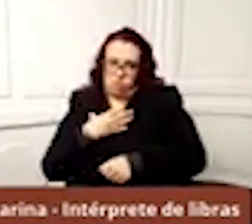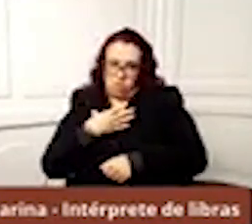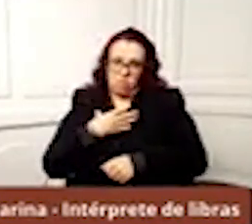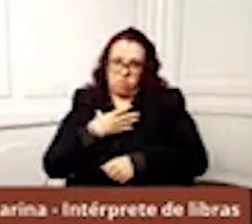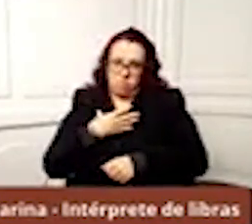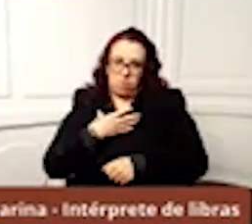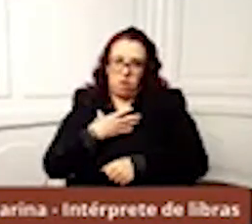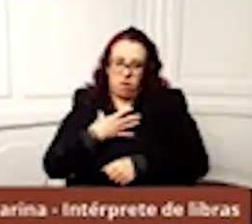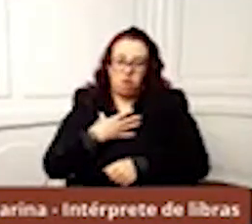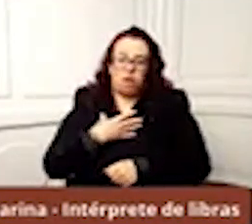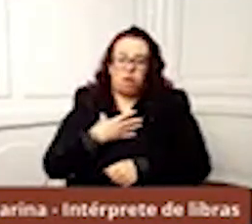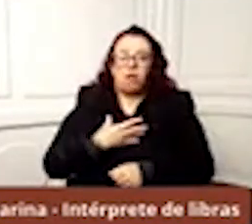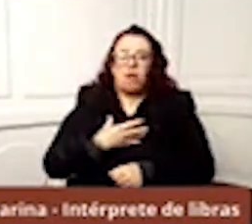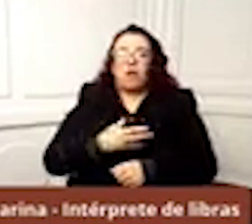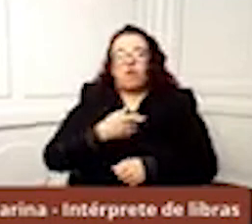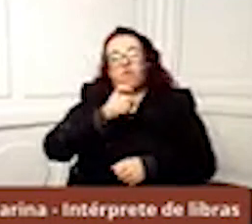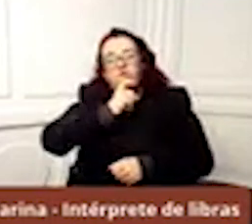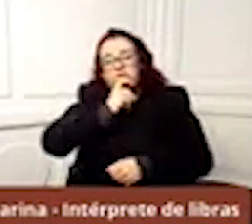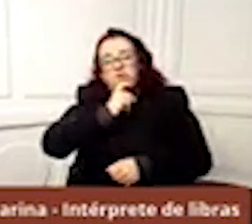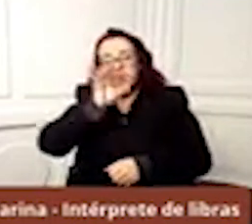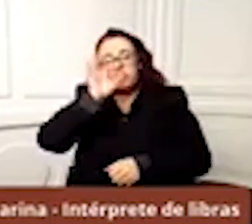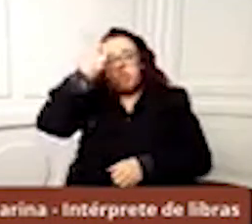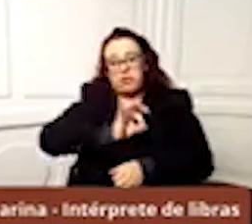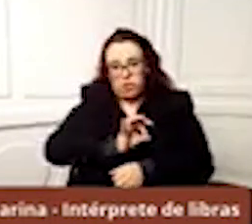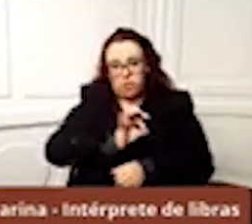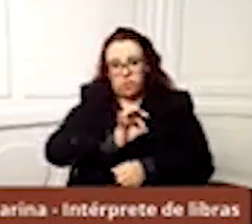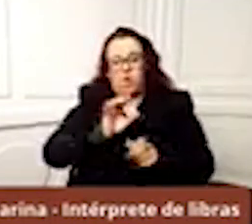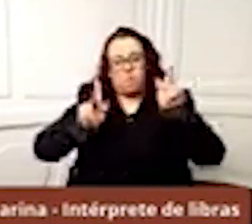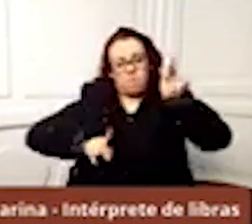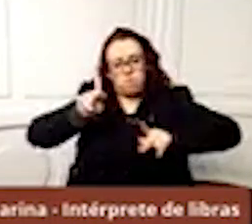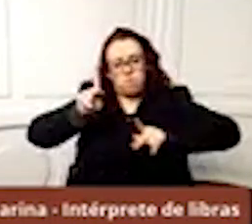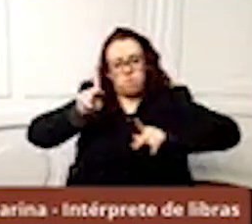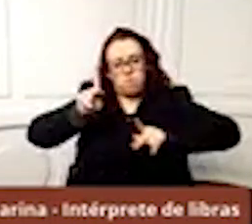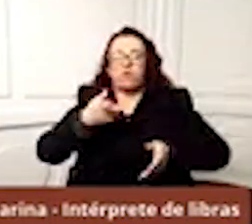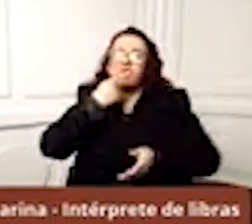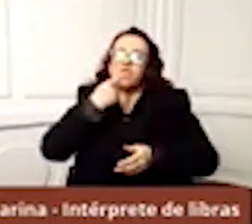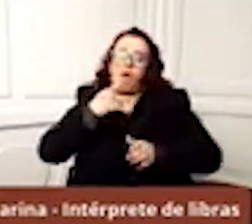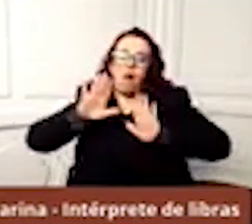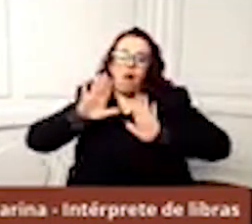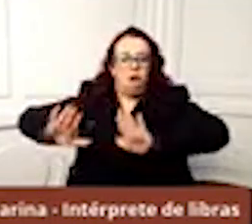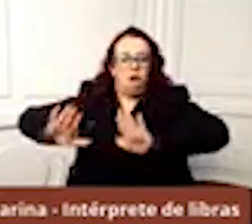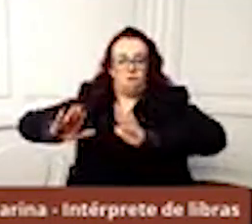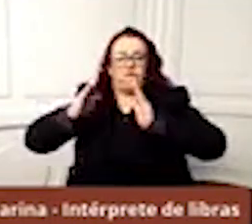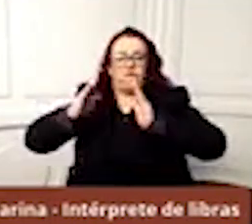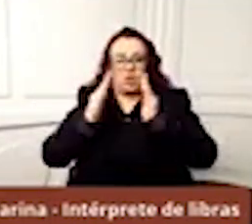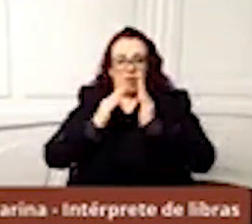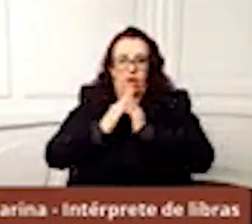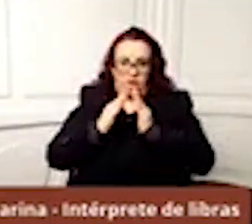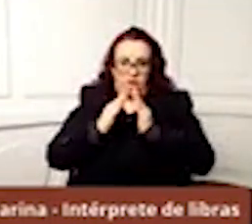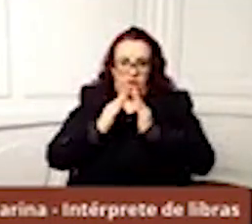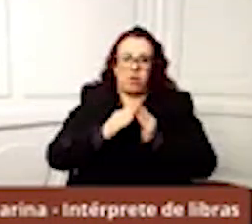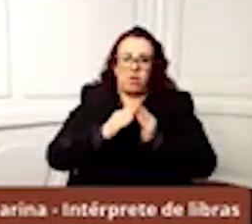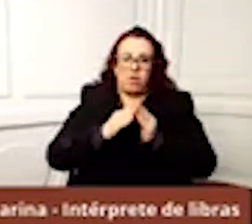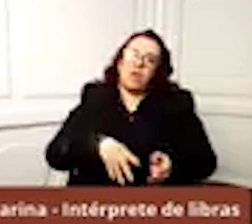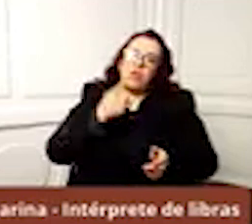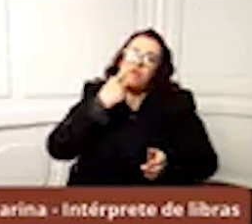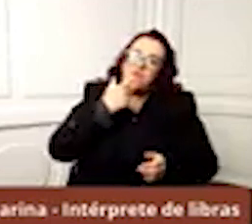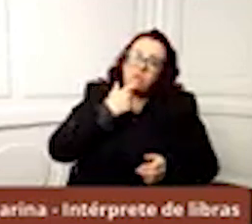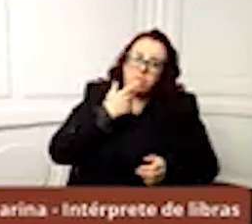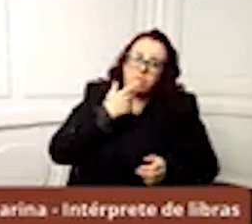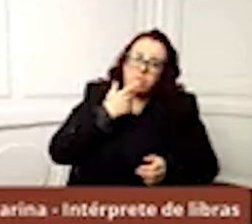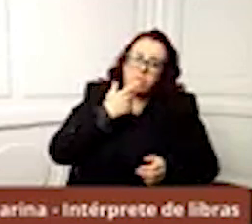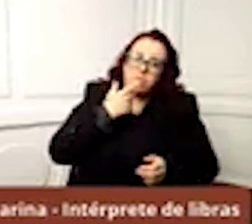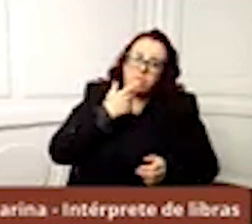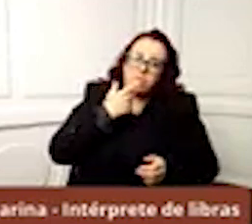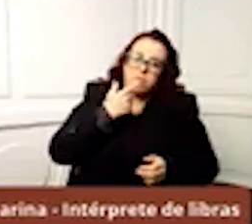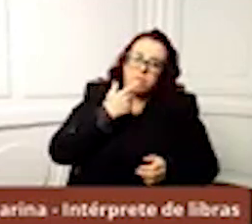é o percentual da população que relata ficar em casa todo o tempo e o vermelho é o percentual da população que relata sair de